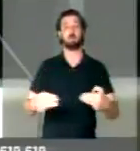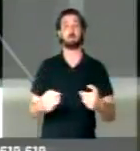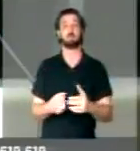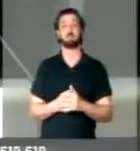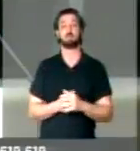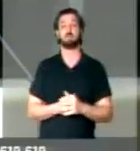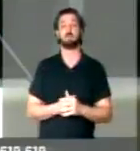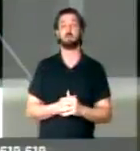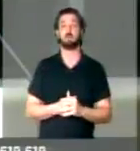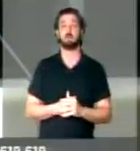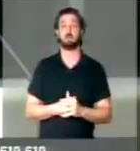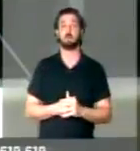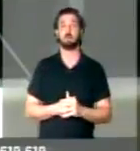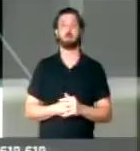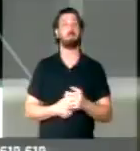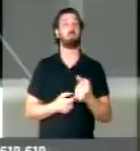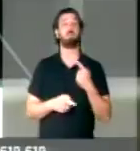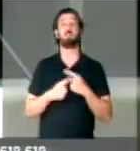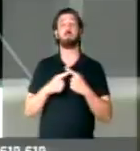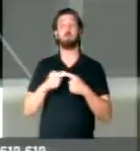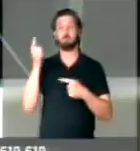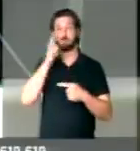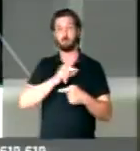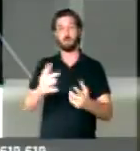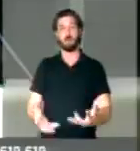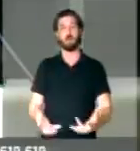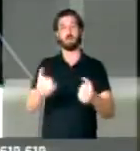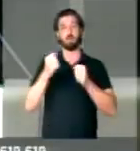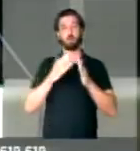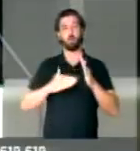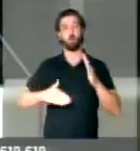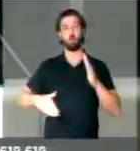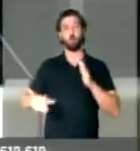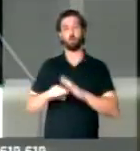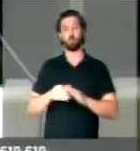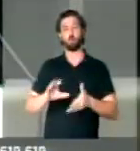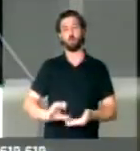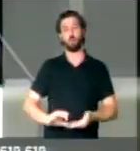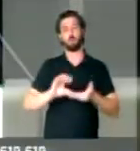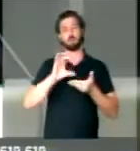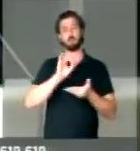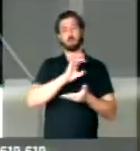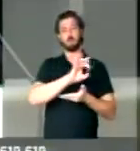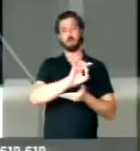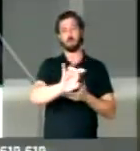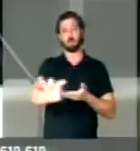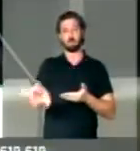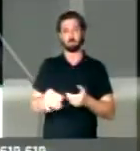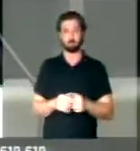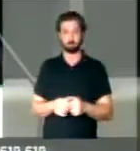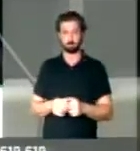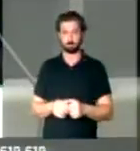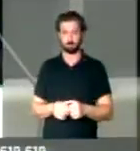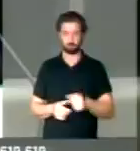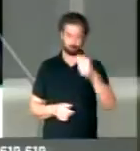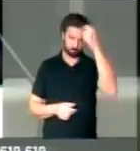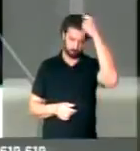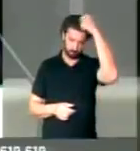para atender a todos os conselhos tutelares de